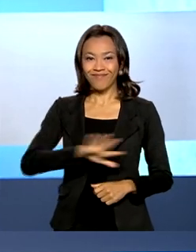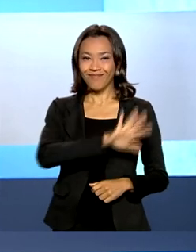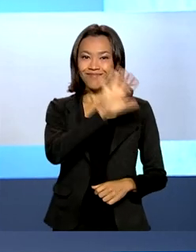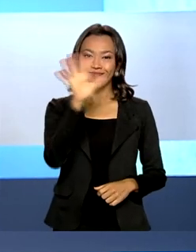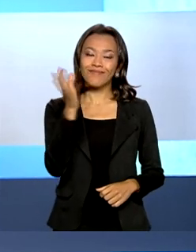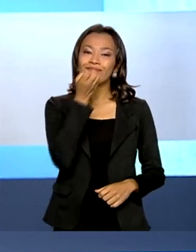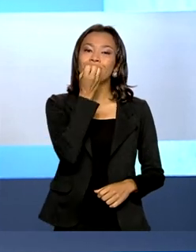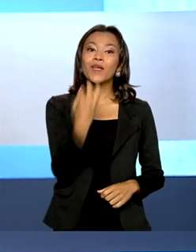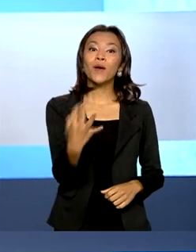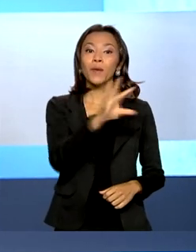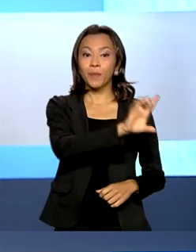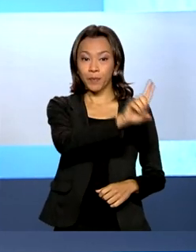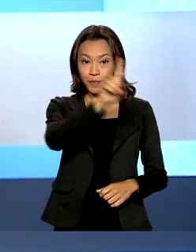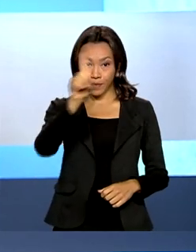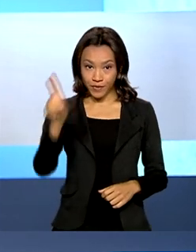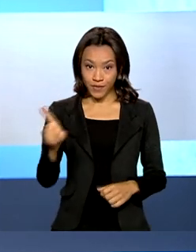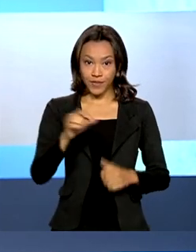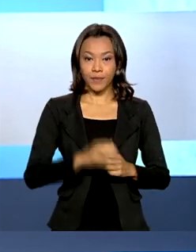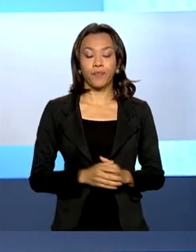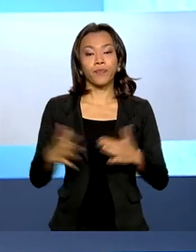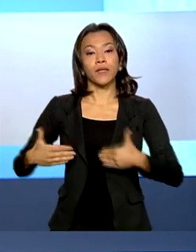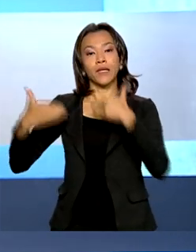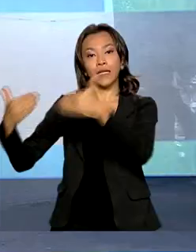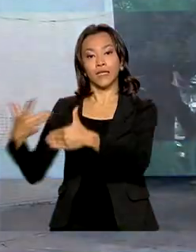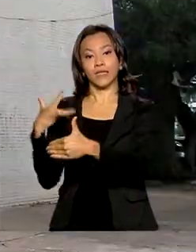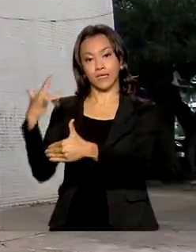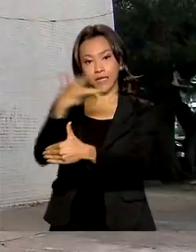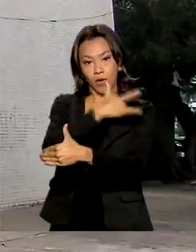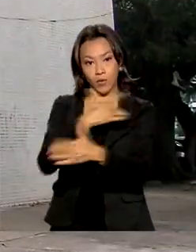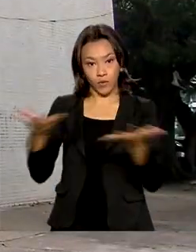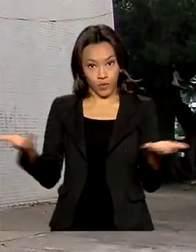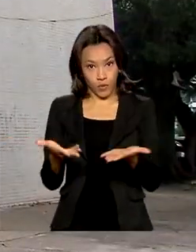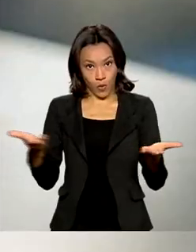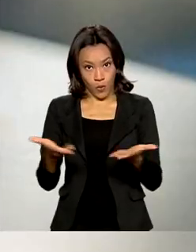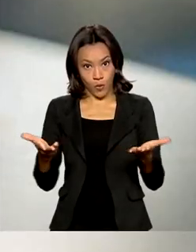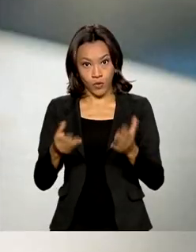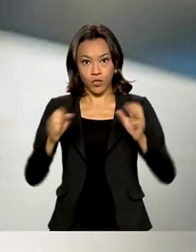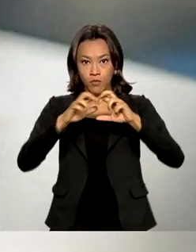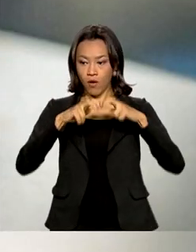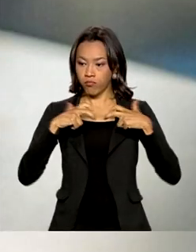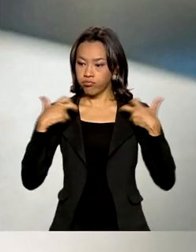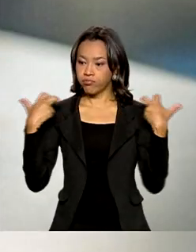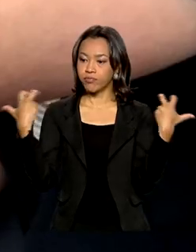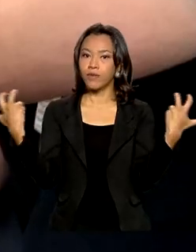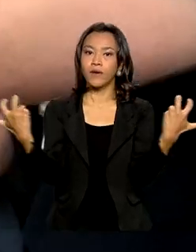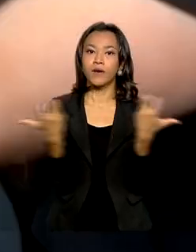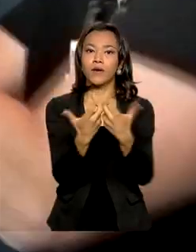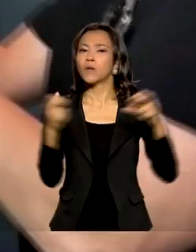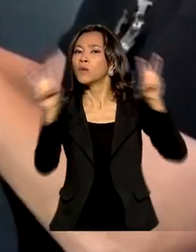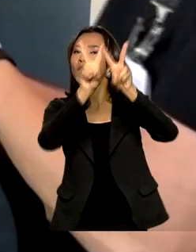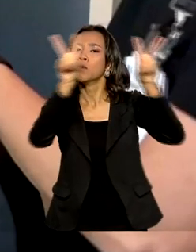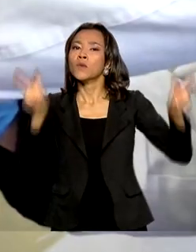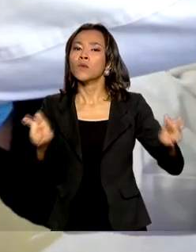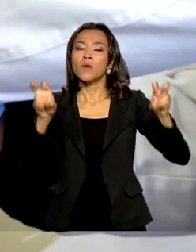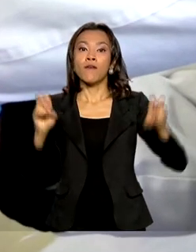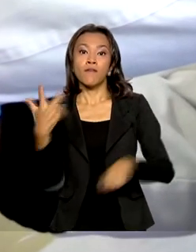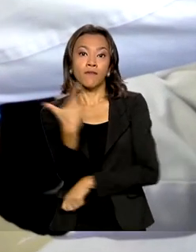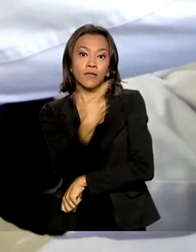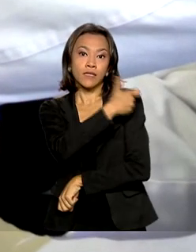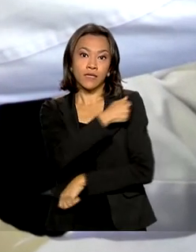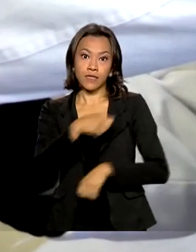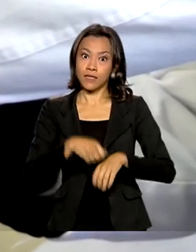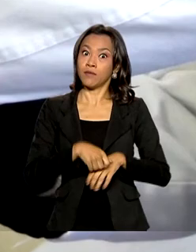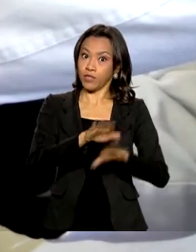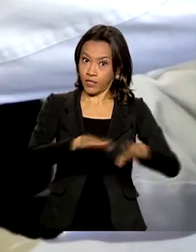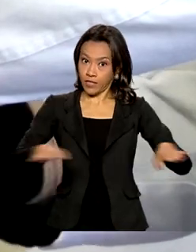Olá, bom dia. Ministério da Saúde faz hoje uma audiência pública sobre vacinação de crianças entre